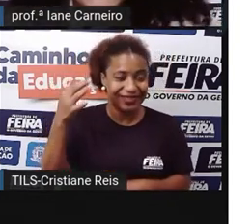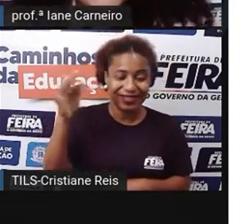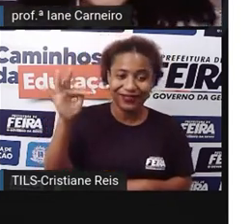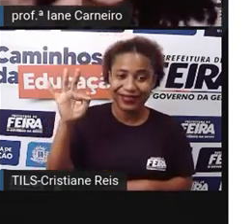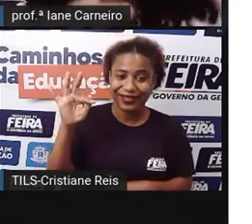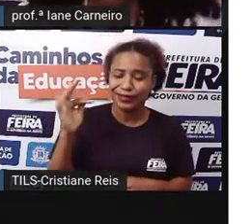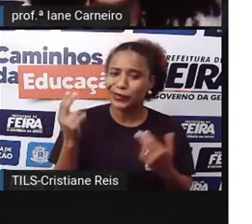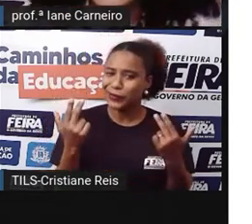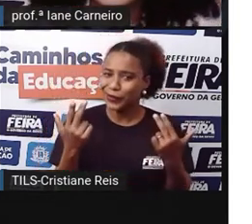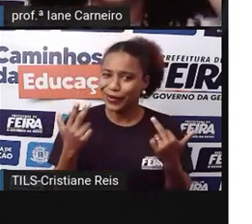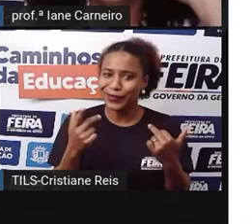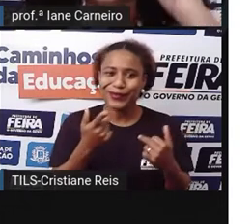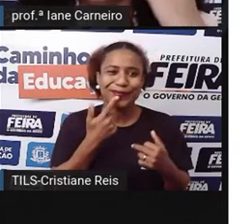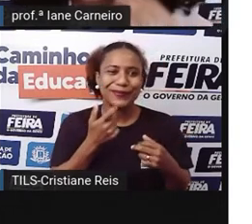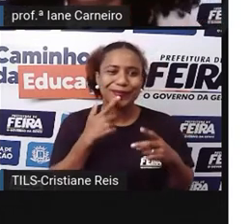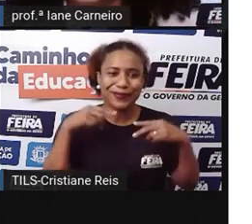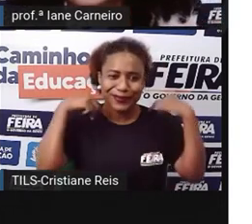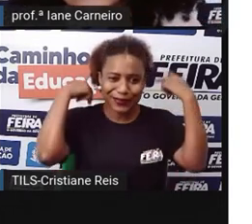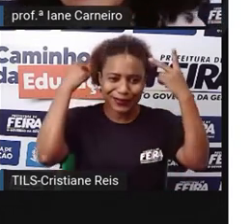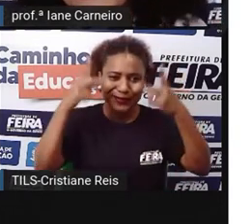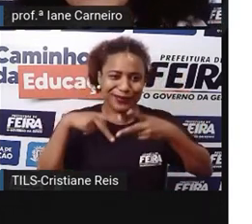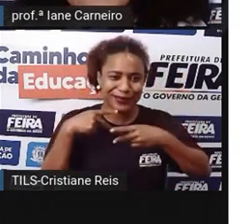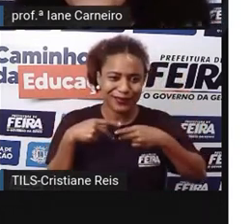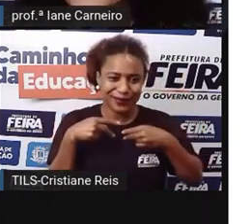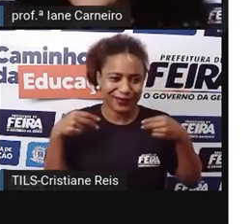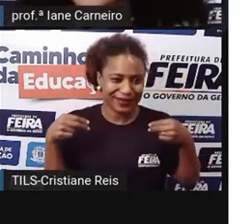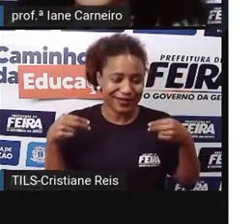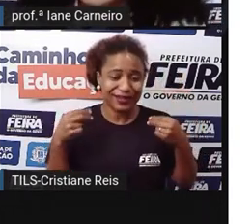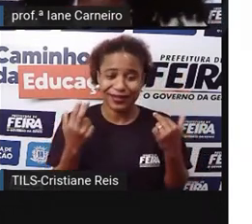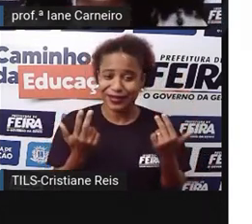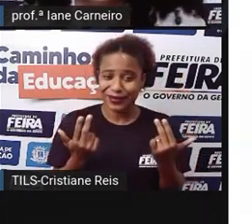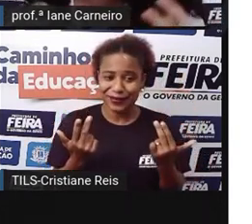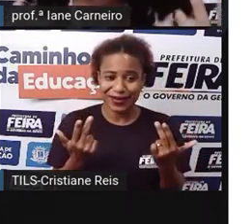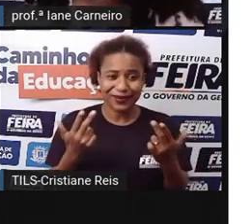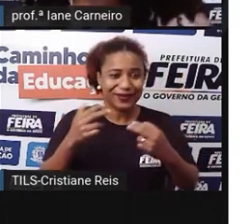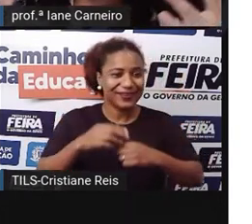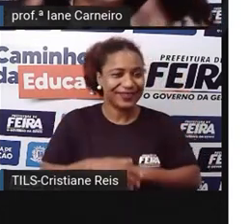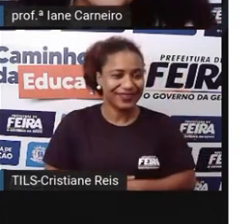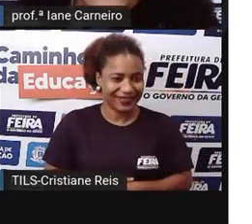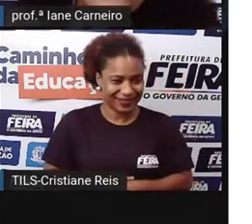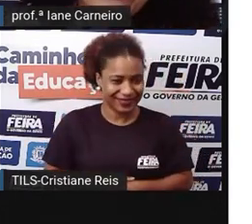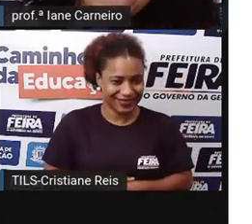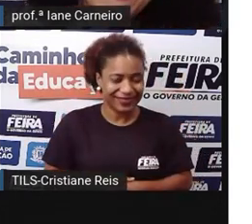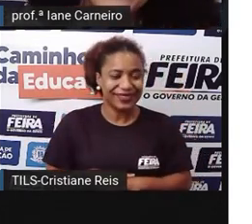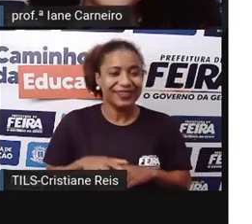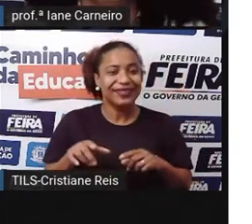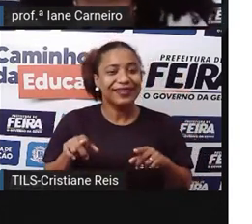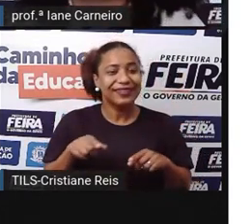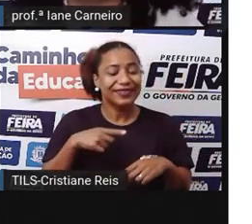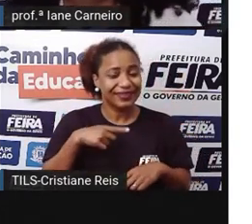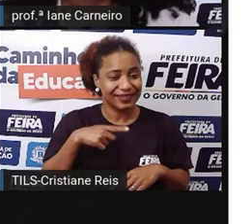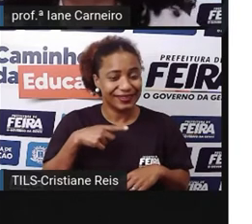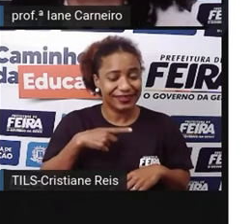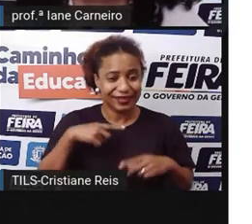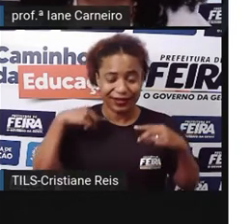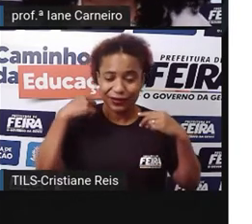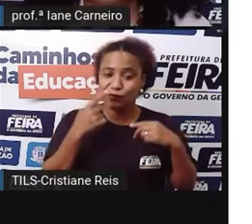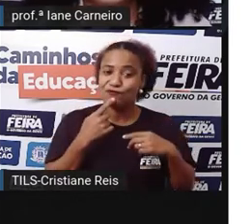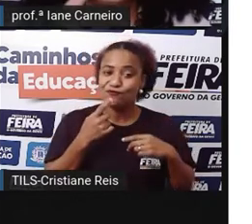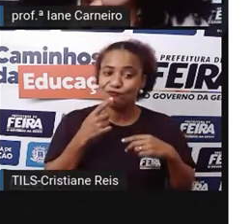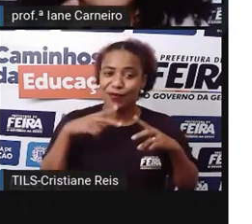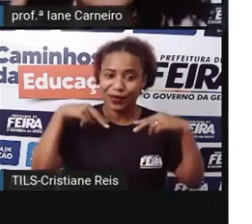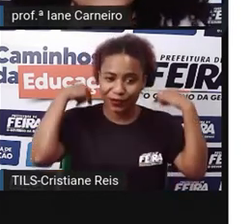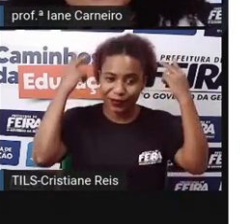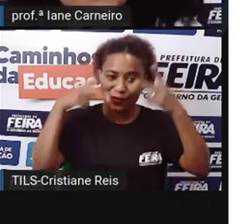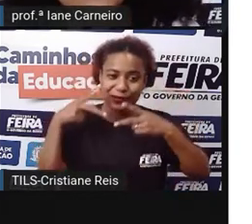característica que o Saci Perere usa, né? Além do gorro vermelho que o Saci usa, ele